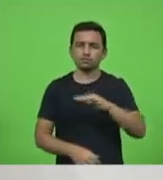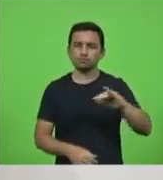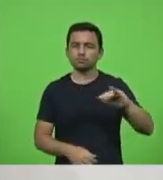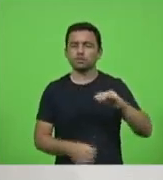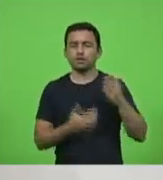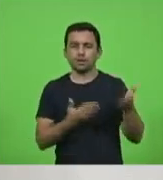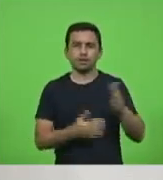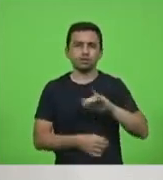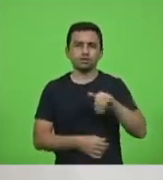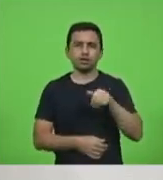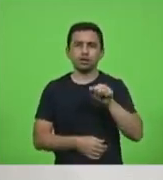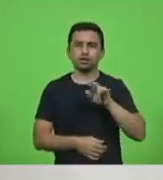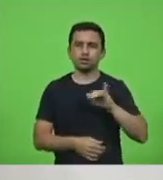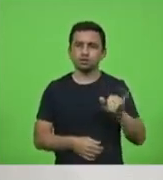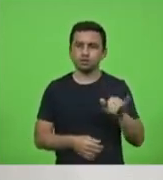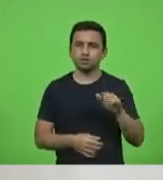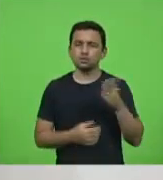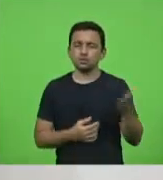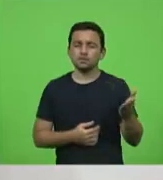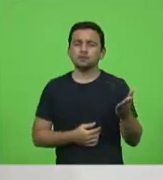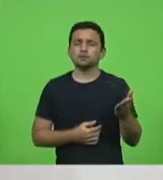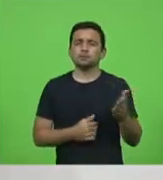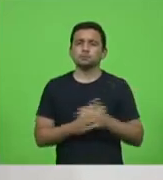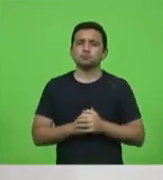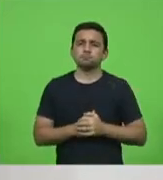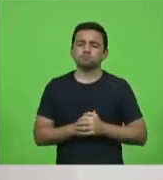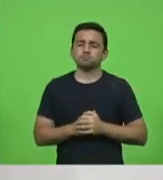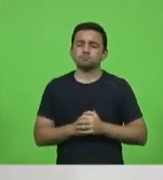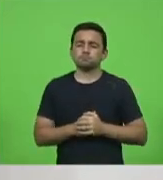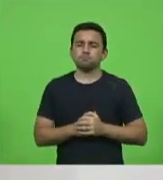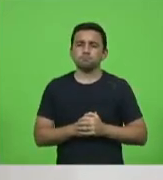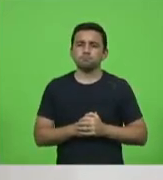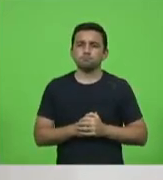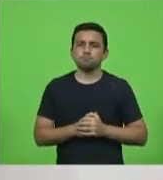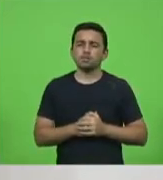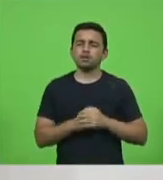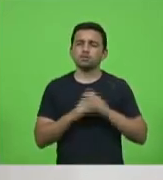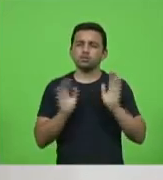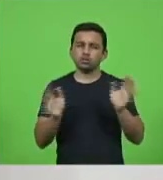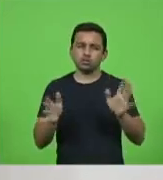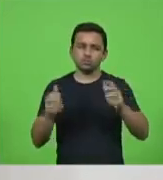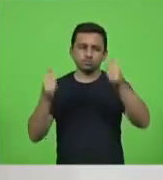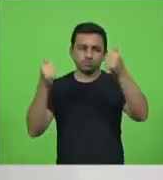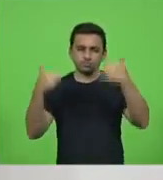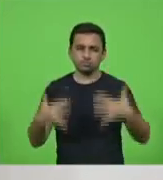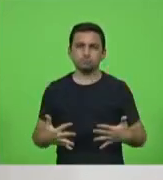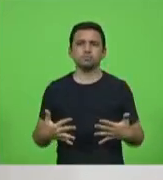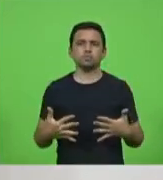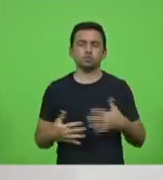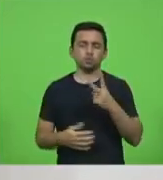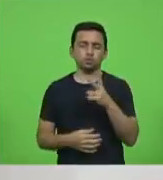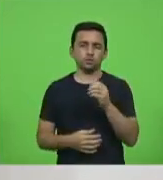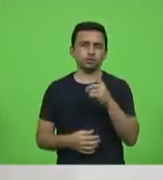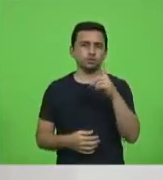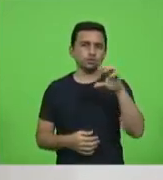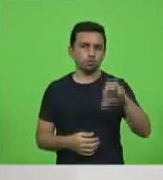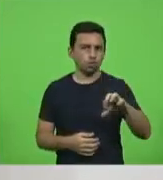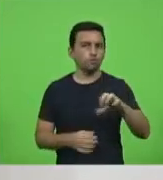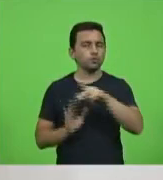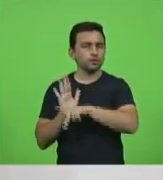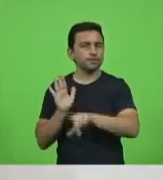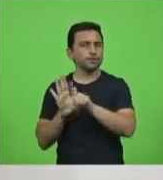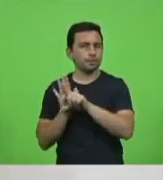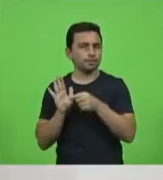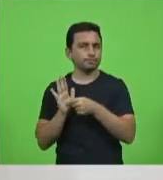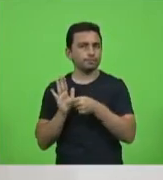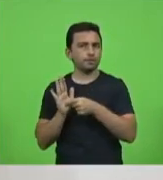o consultei sobre essa fala, mas ele trouxe no parlamento, ainda no exercício de 2019, um projeto de lei